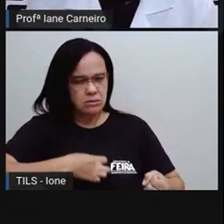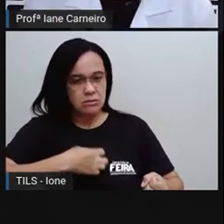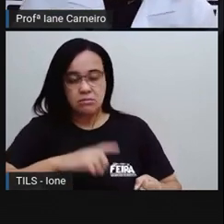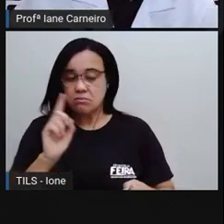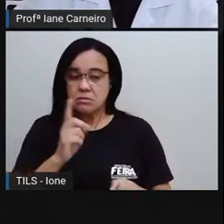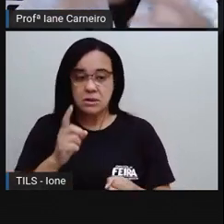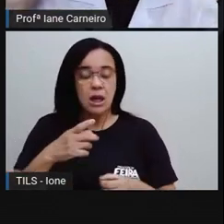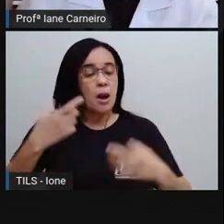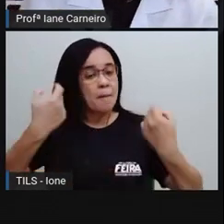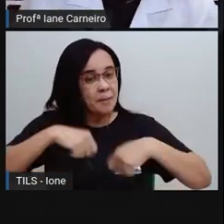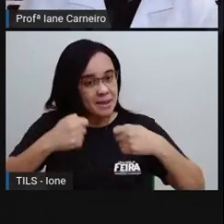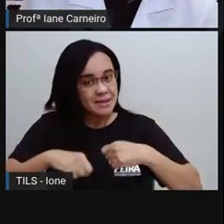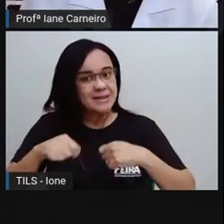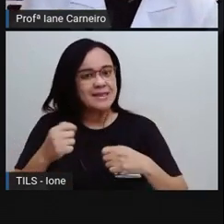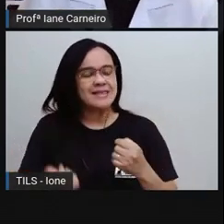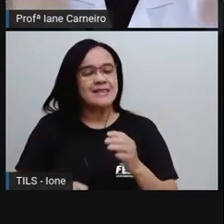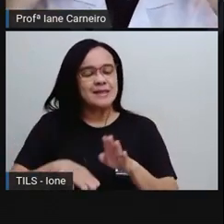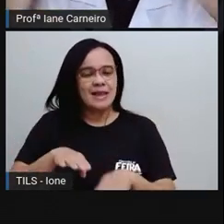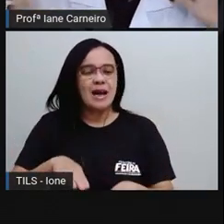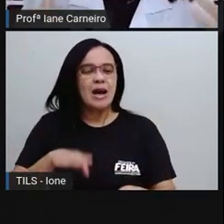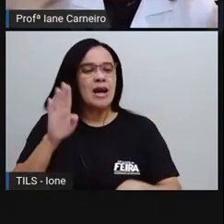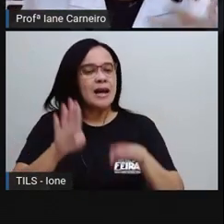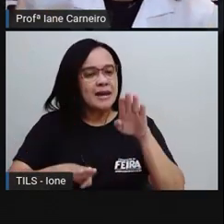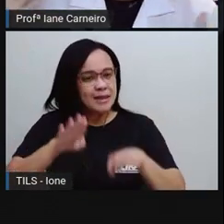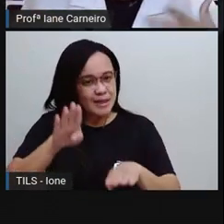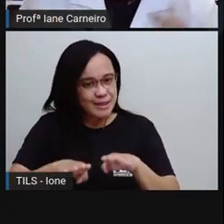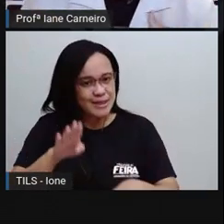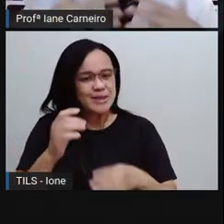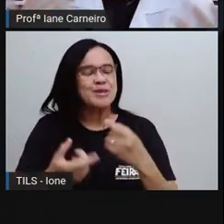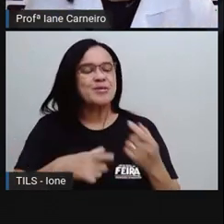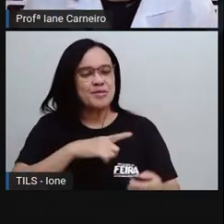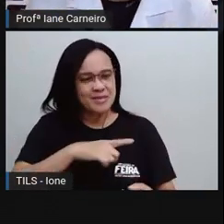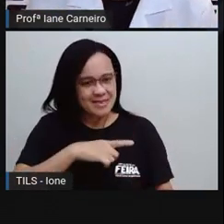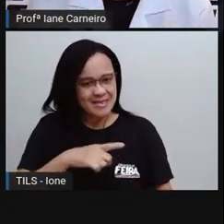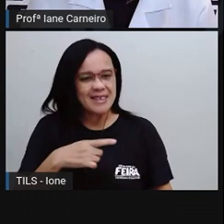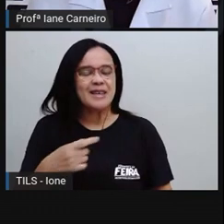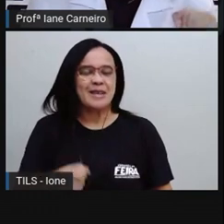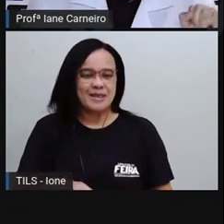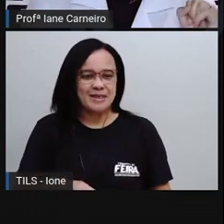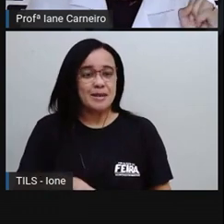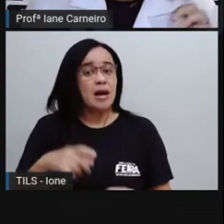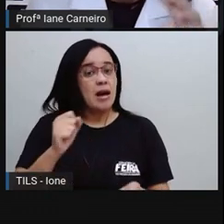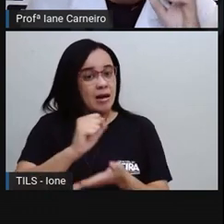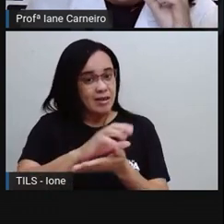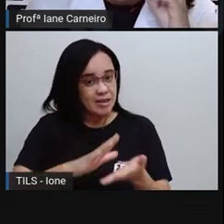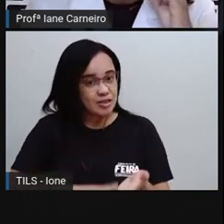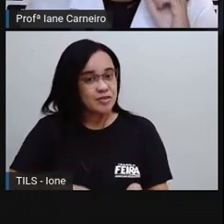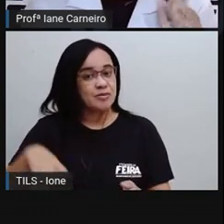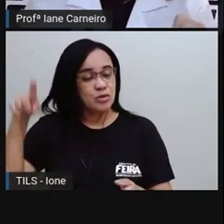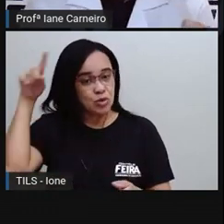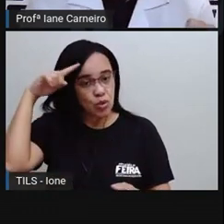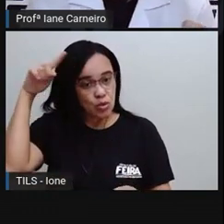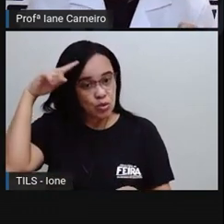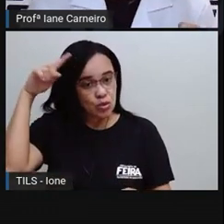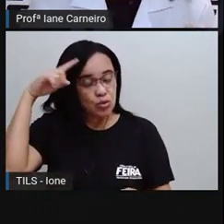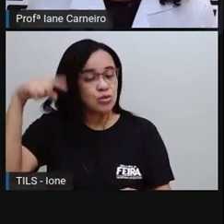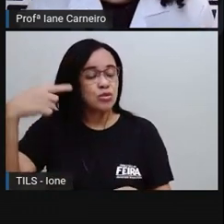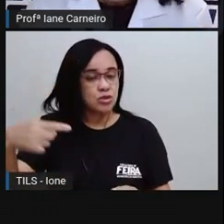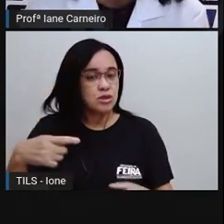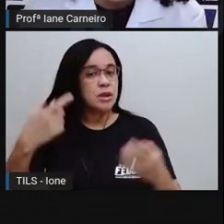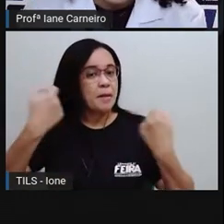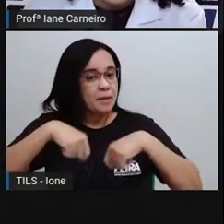equilíbrio, né? A gente não ficar descontrolado. A gente tem que fazer esse exercício diário, tá bom? Então a gente vai falar um pouquinho sobre isso.